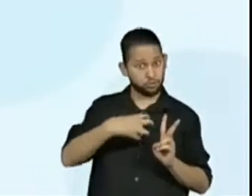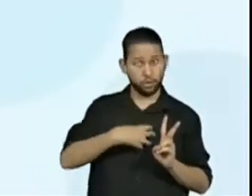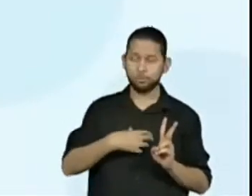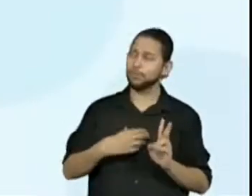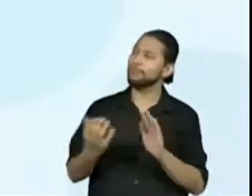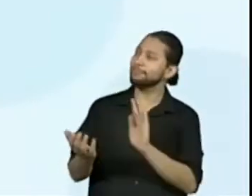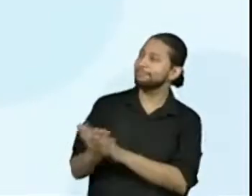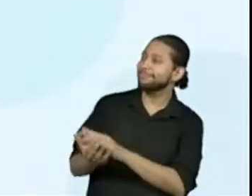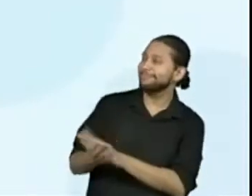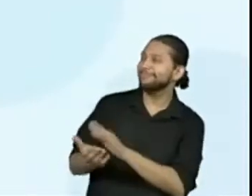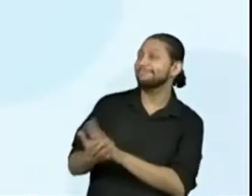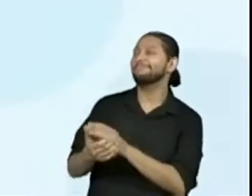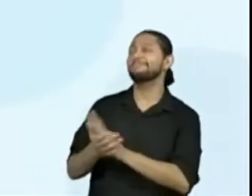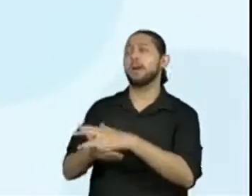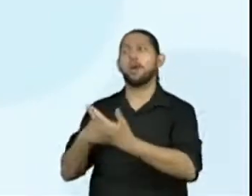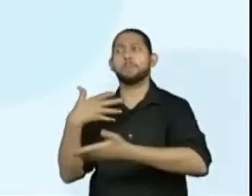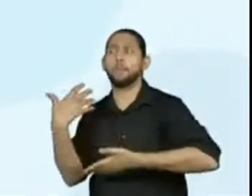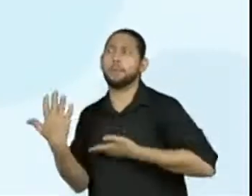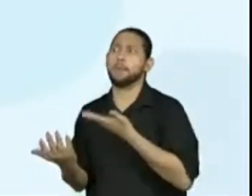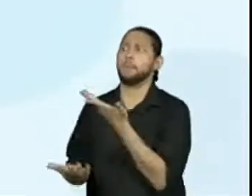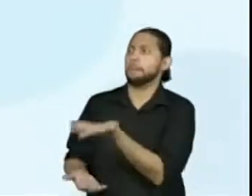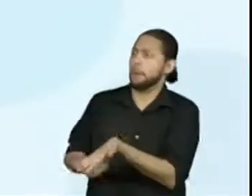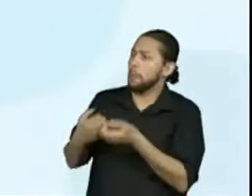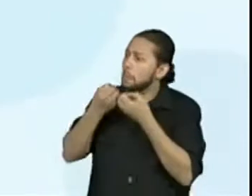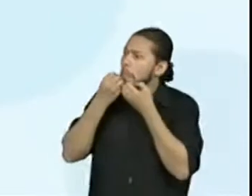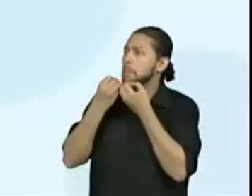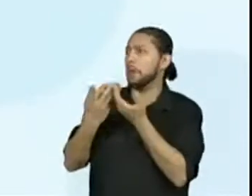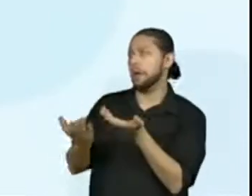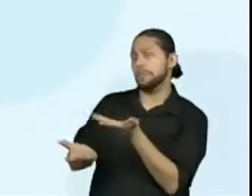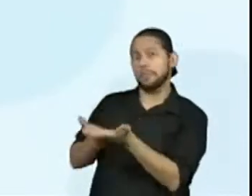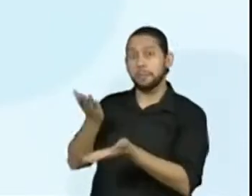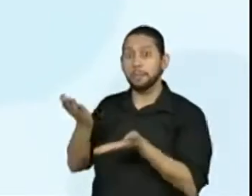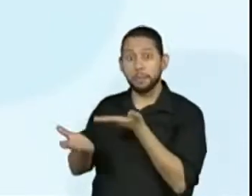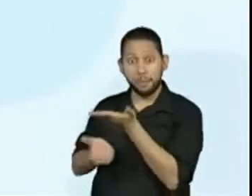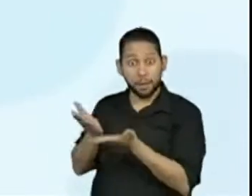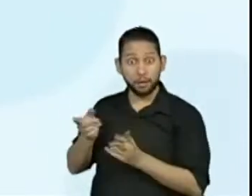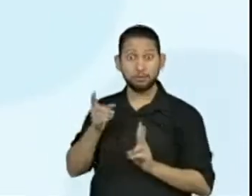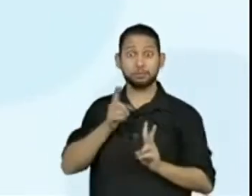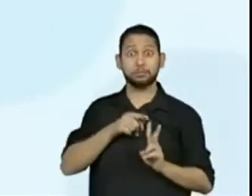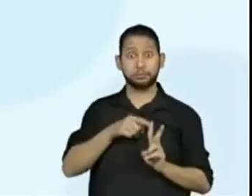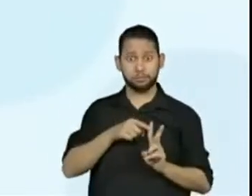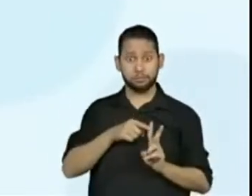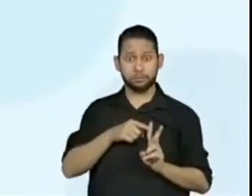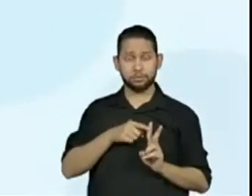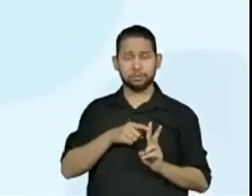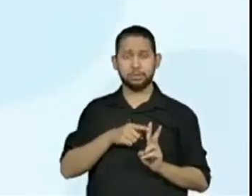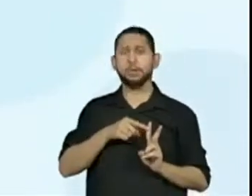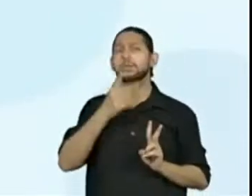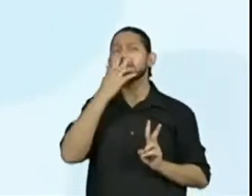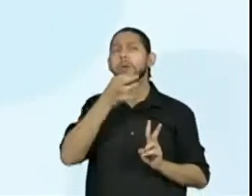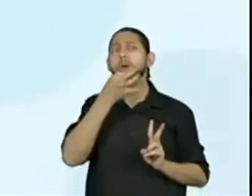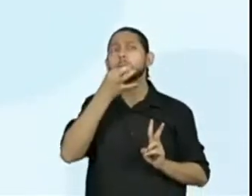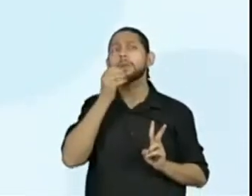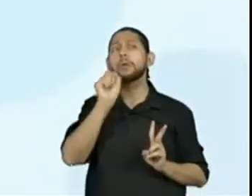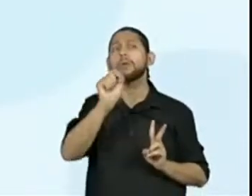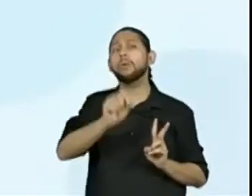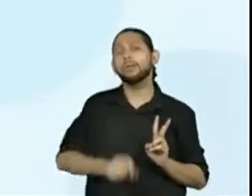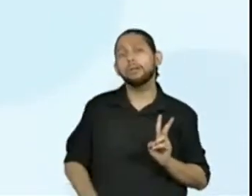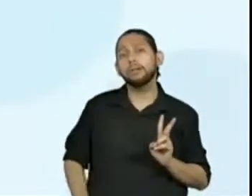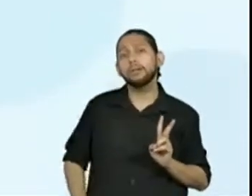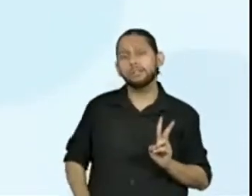características aí do primeiro homem, né? O primeiro homem, o bajulador. Sim, já foi uma aí. É.